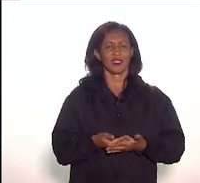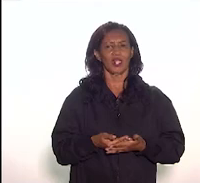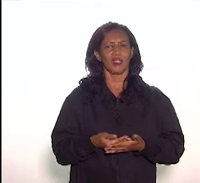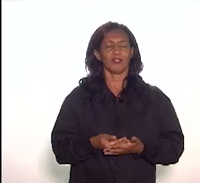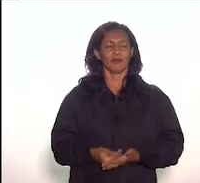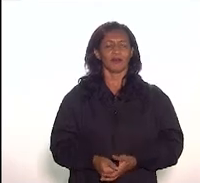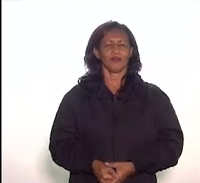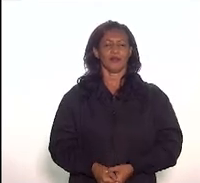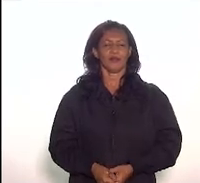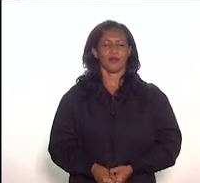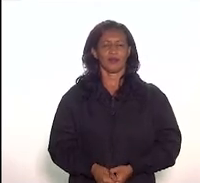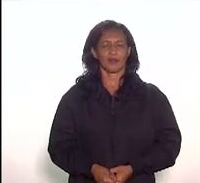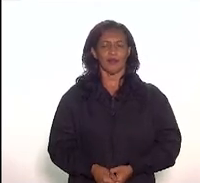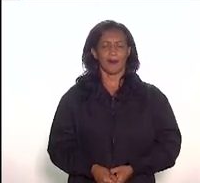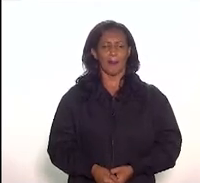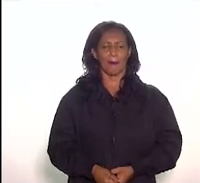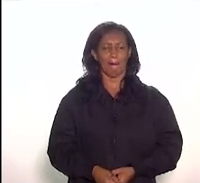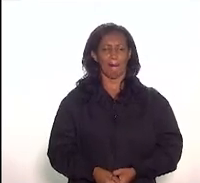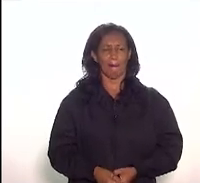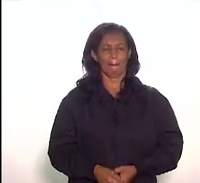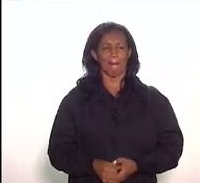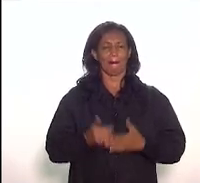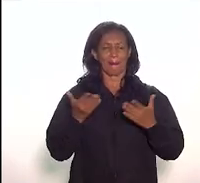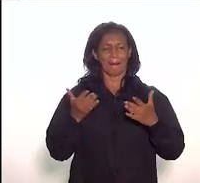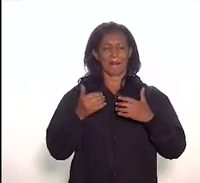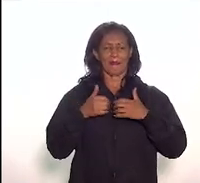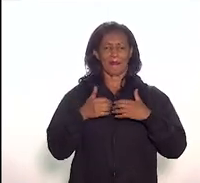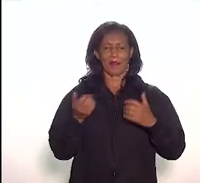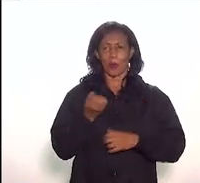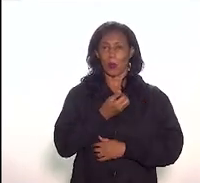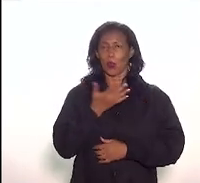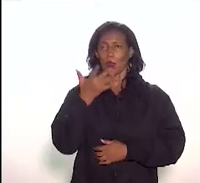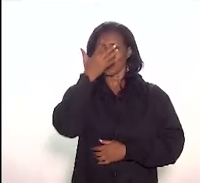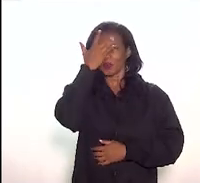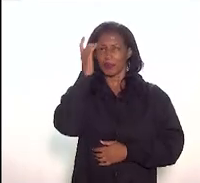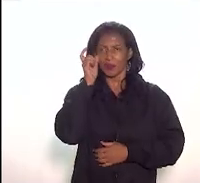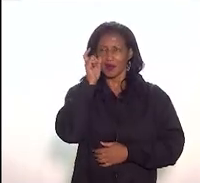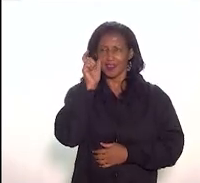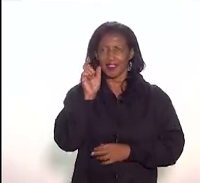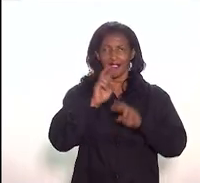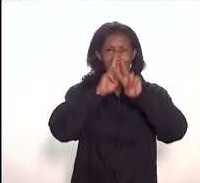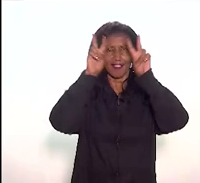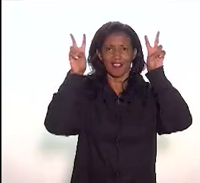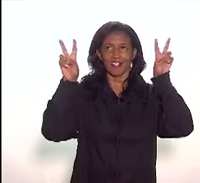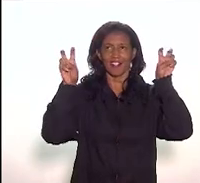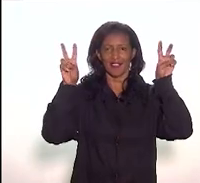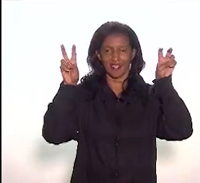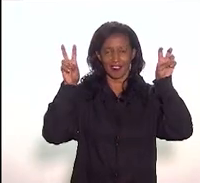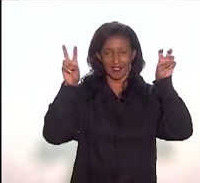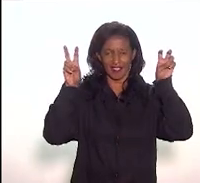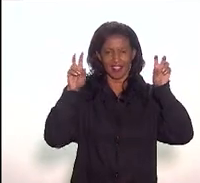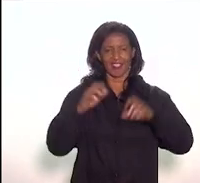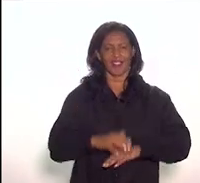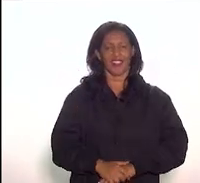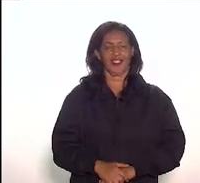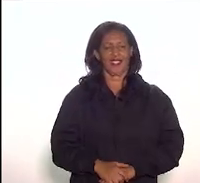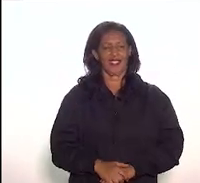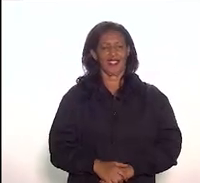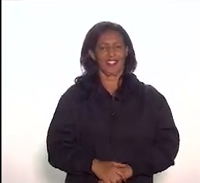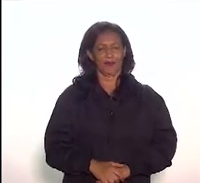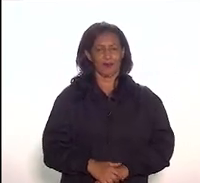participantes. É um bom indício tantas pessoas interessadas nesse tema, que é muito